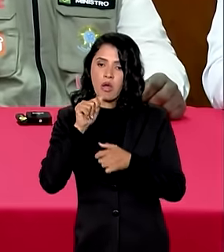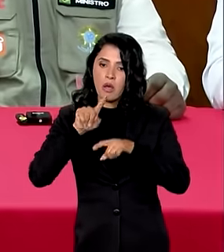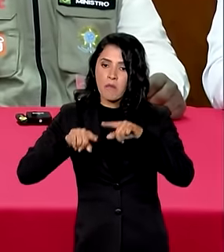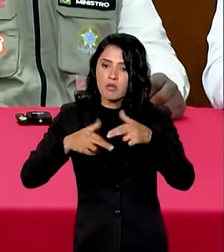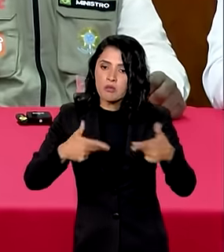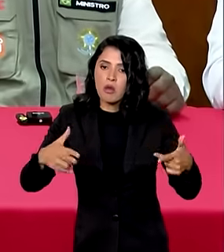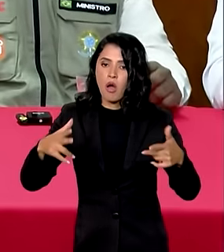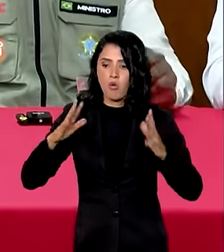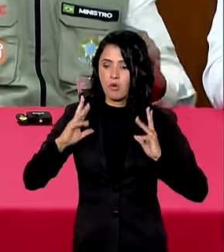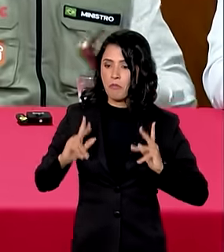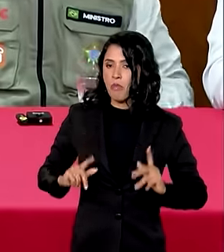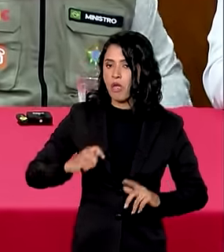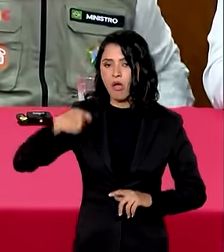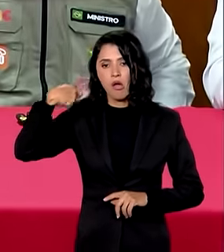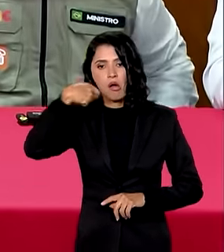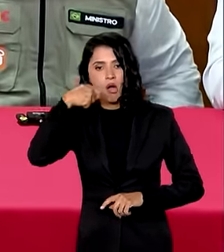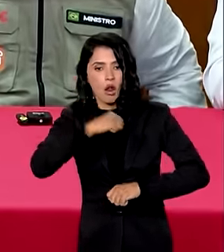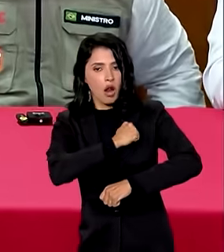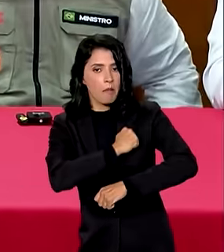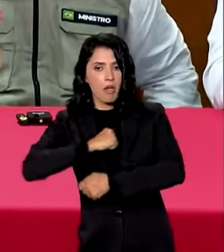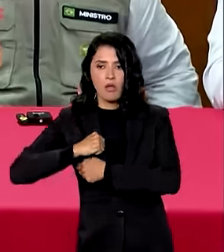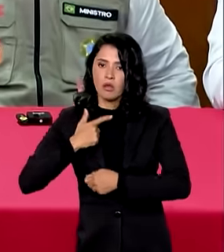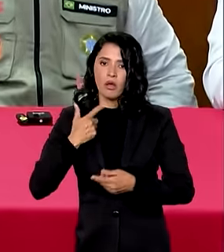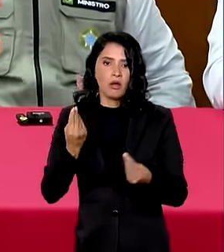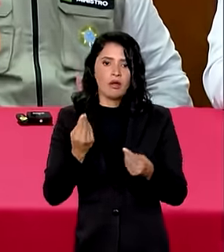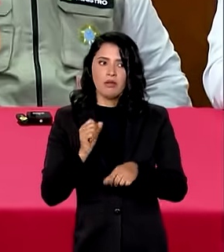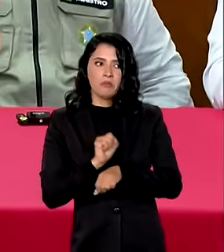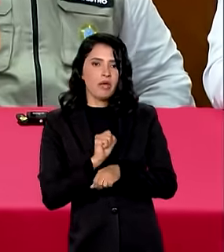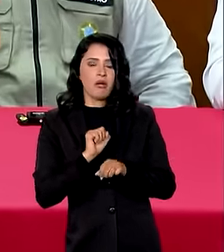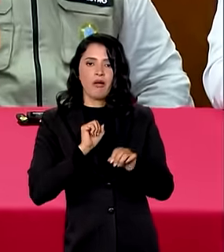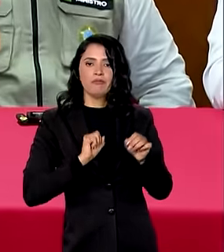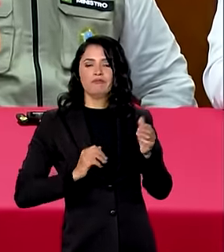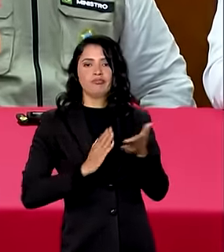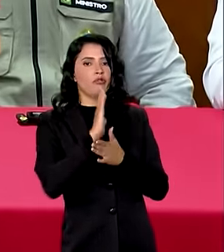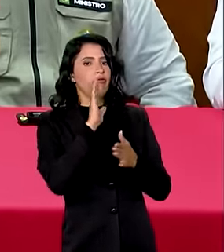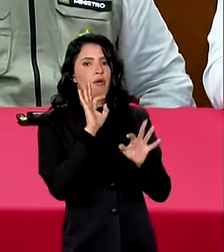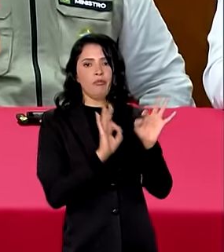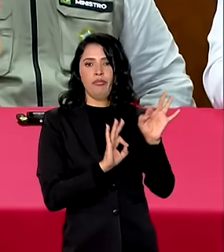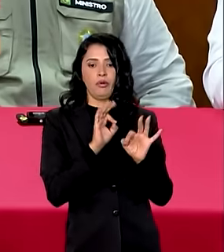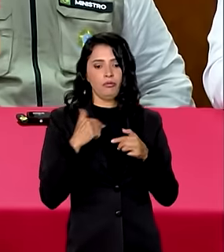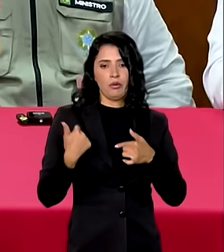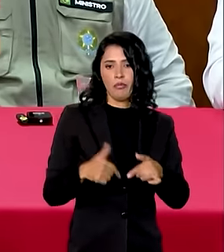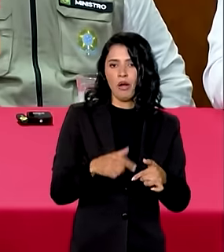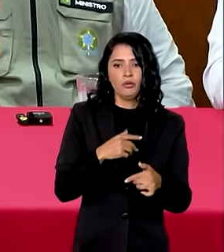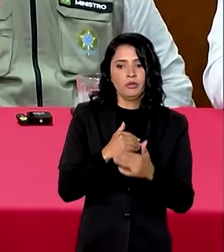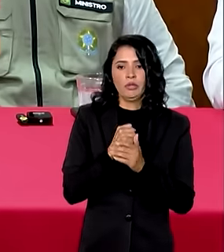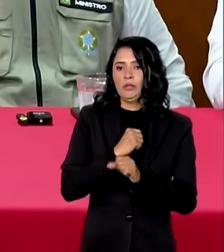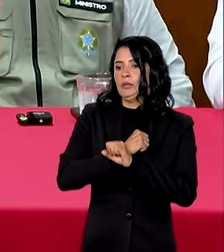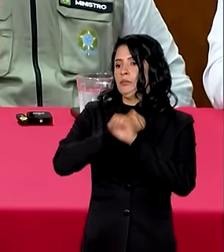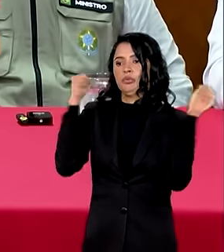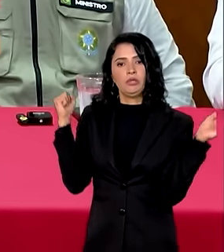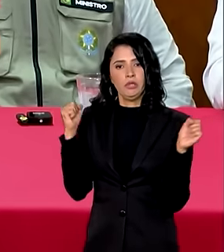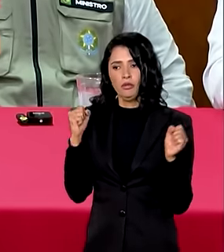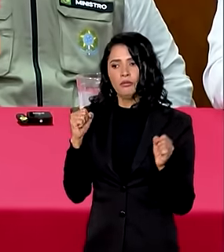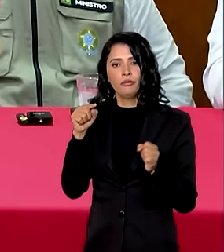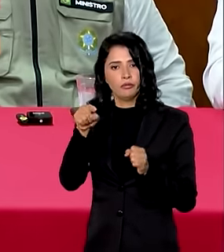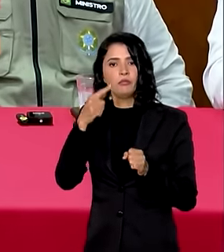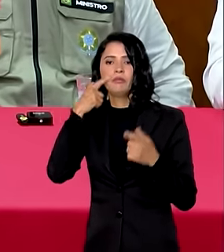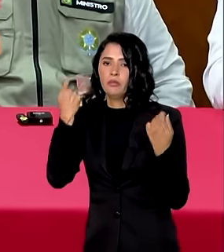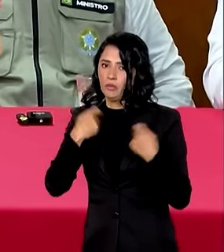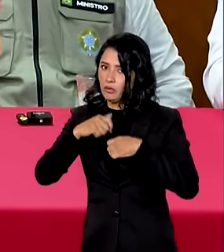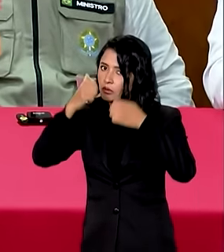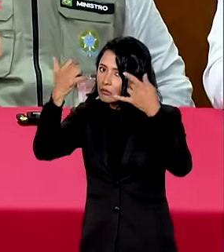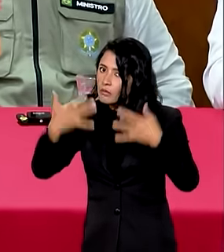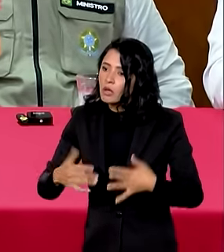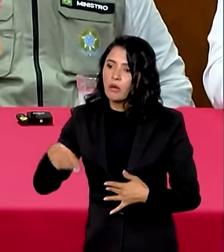não tem mais como esperar aprovar o plano de trabalho isso precisa ser muito esclarecido para que as